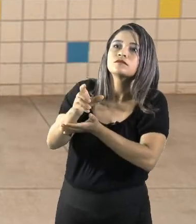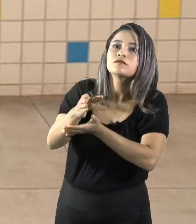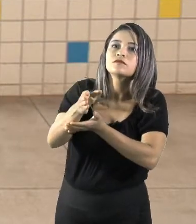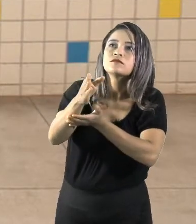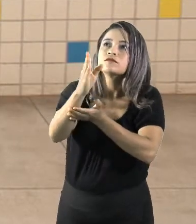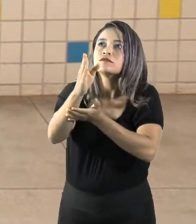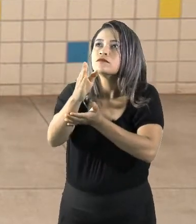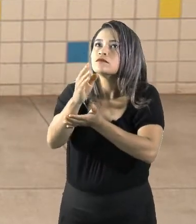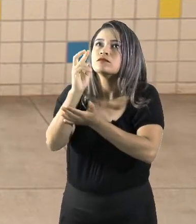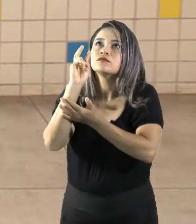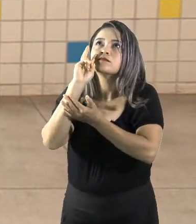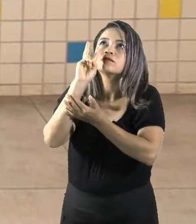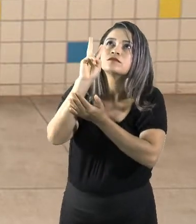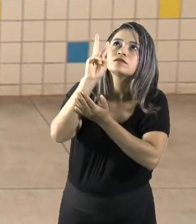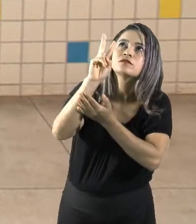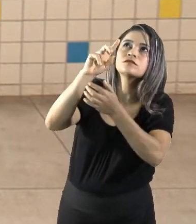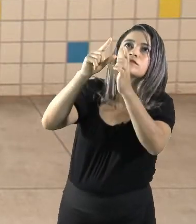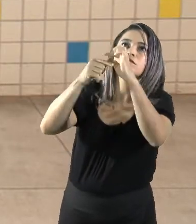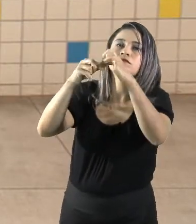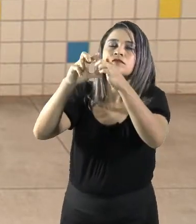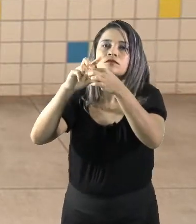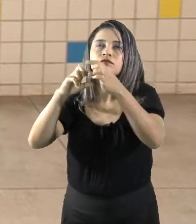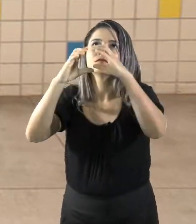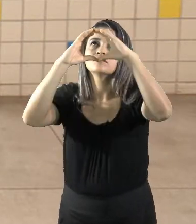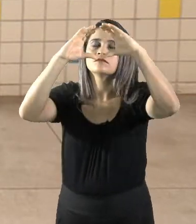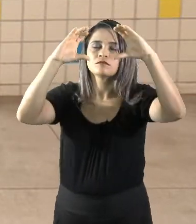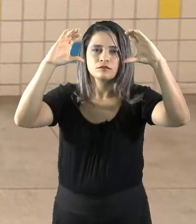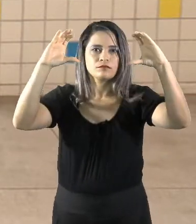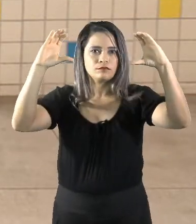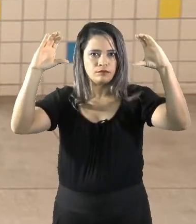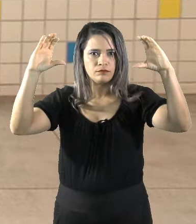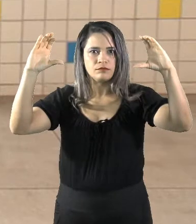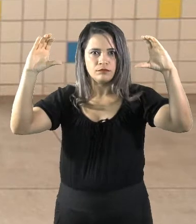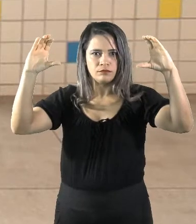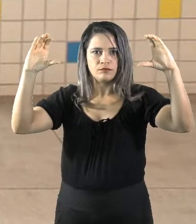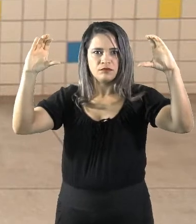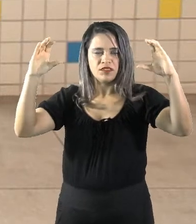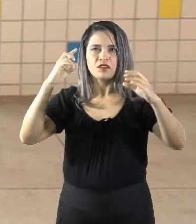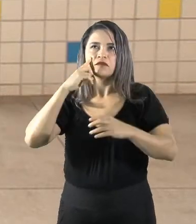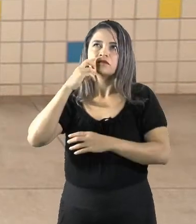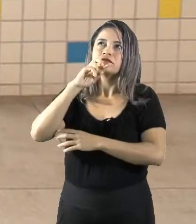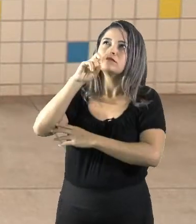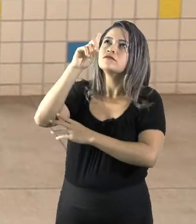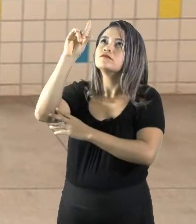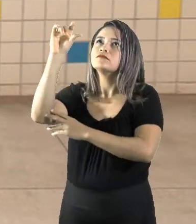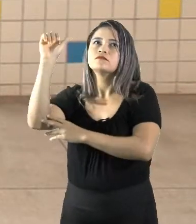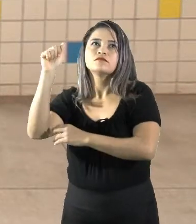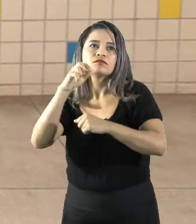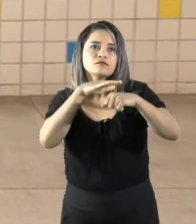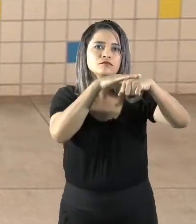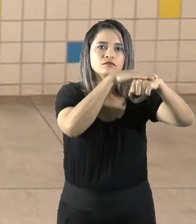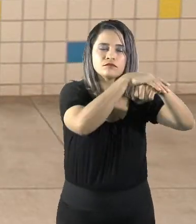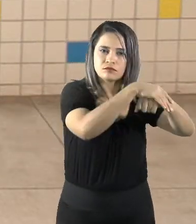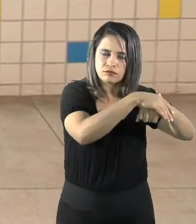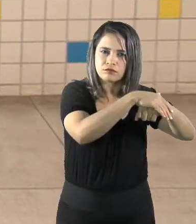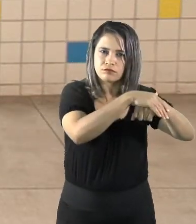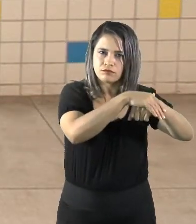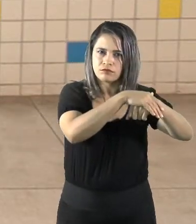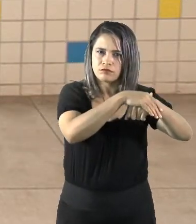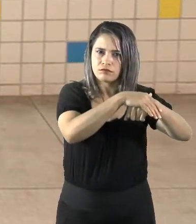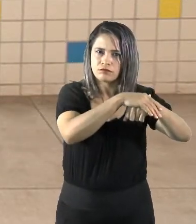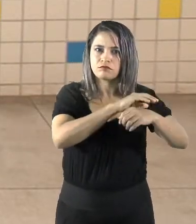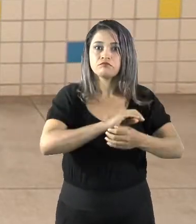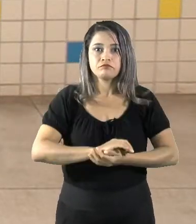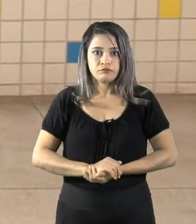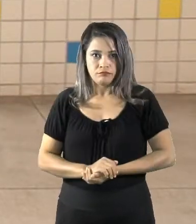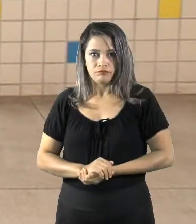olhando para as estrelas, olhando para o céu, vendo a questão do dia e da noite, mas não era entendível ainda